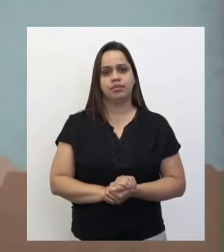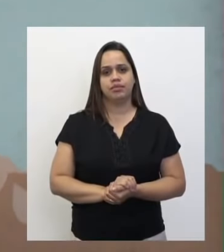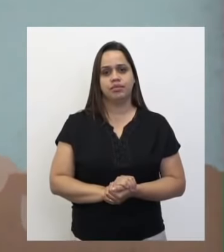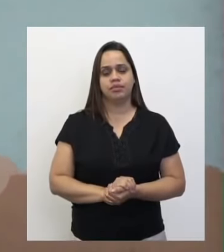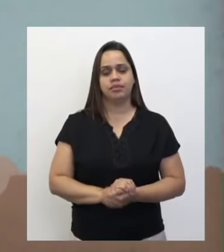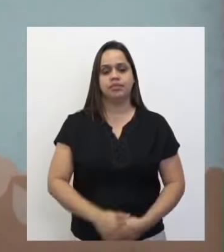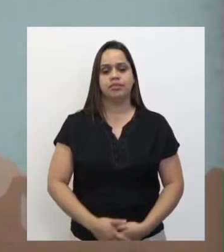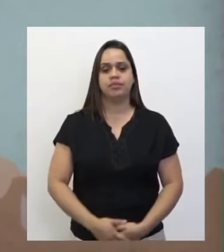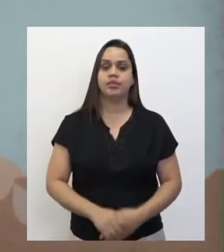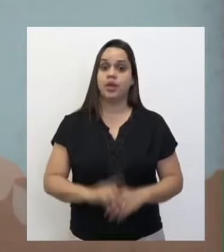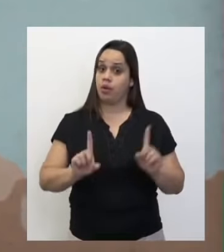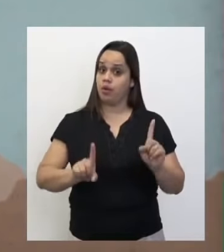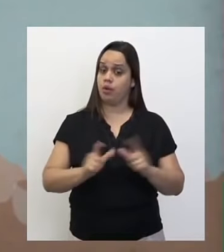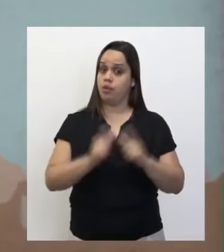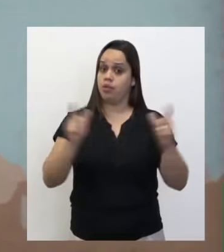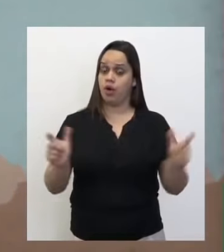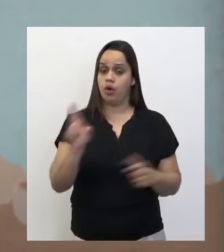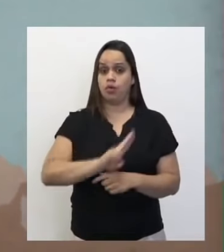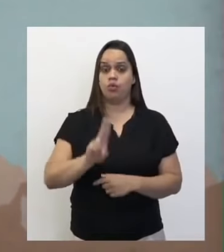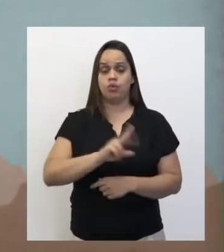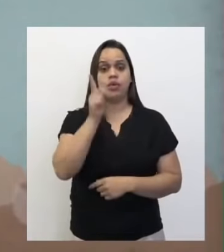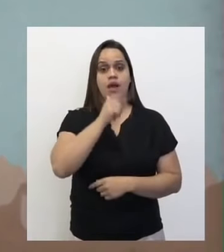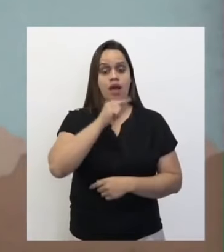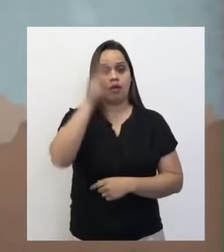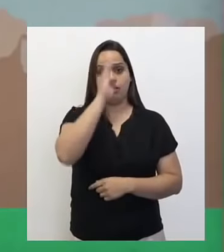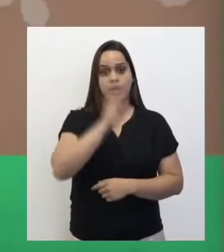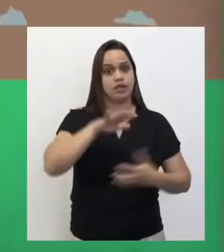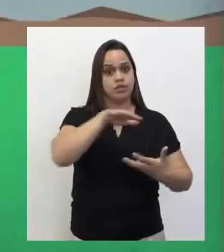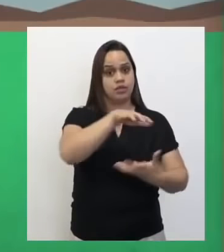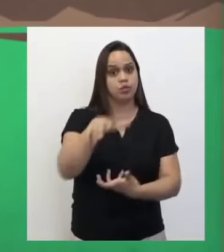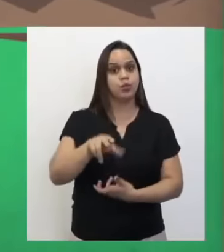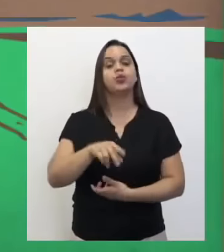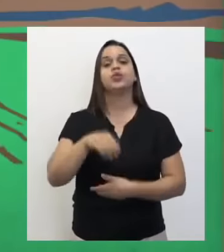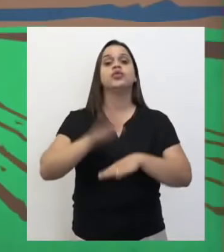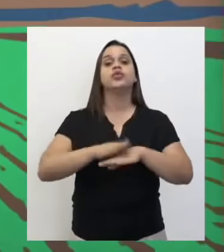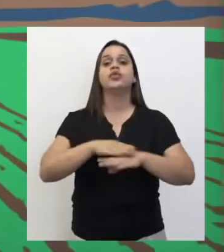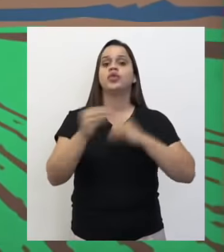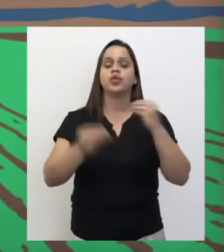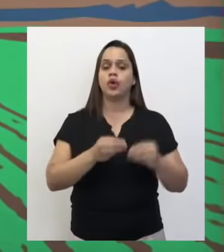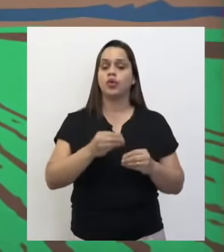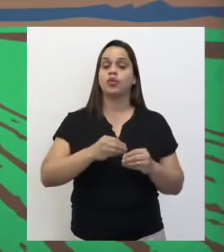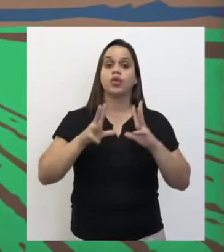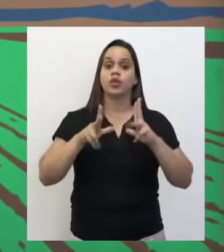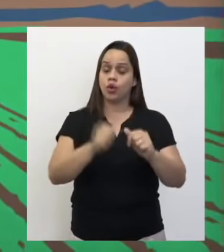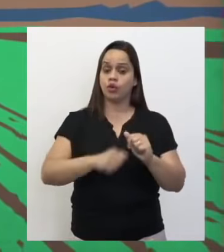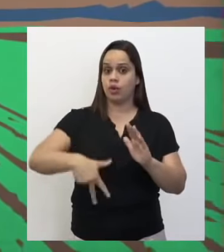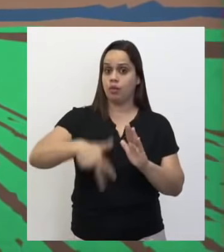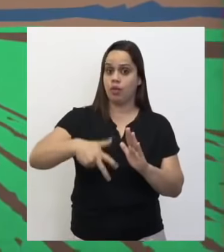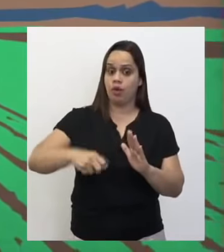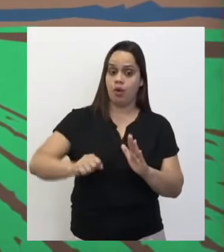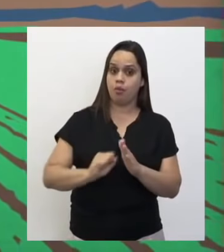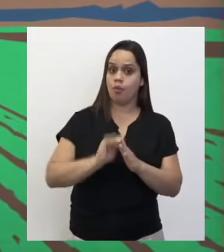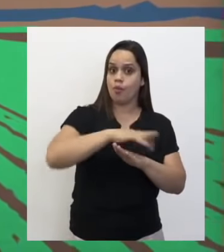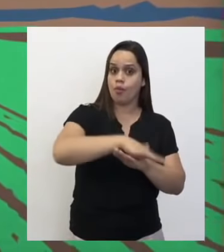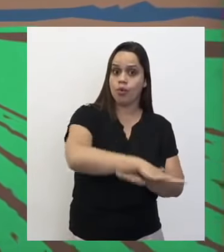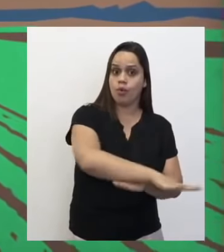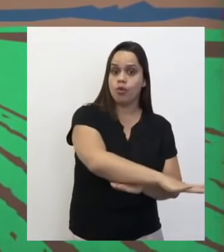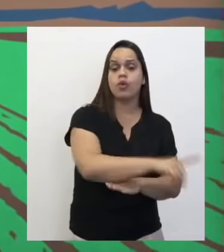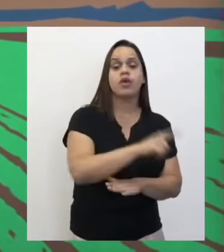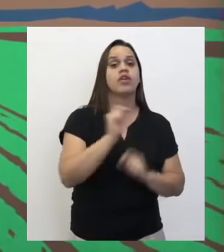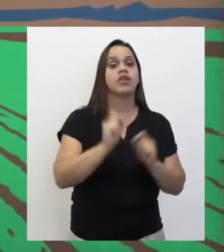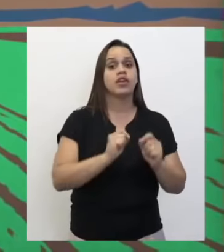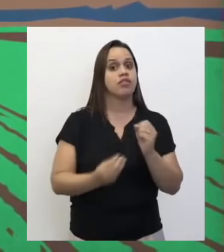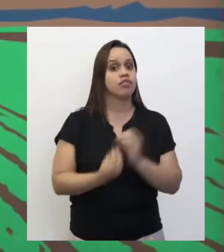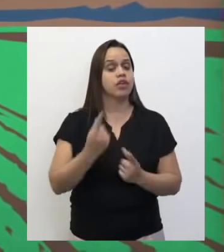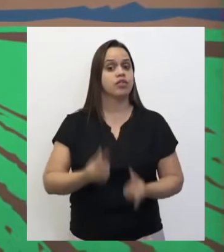O maior uso da água no Brasil e no mundo é feito pela agricultura irrigada. A irrigação gera riqueza para o país, ajuda